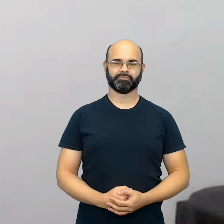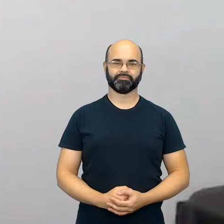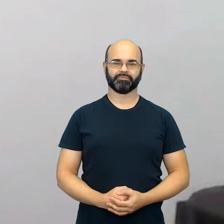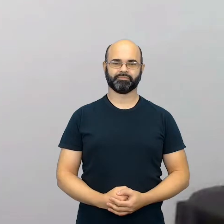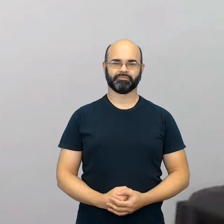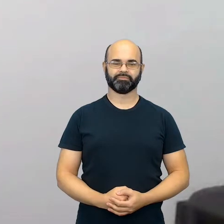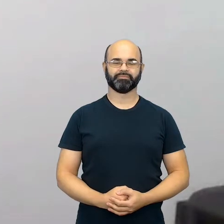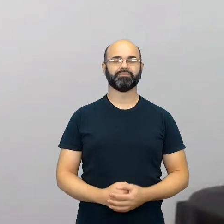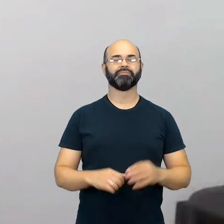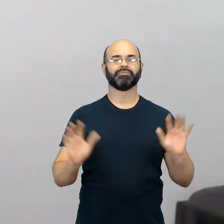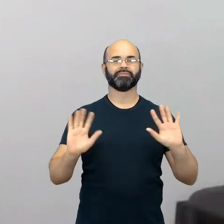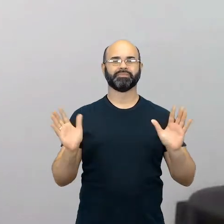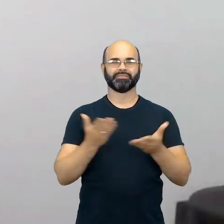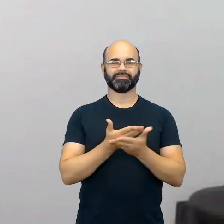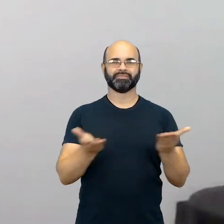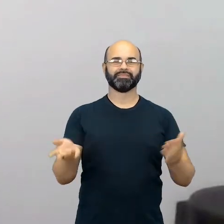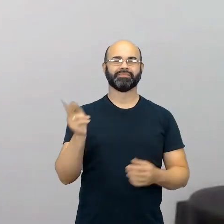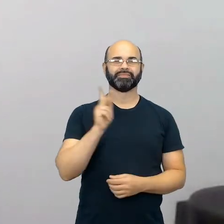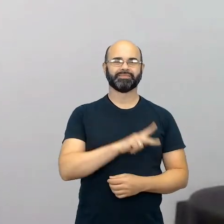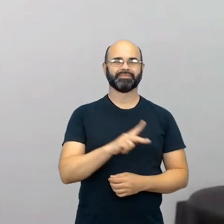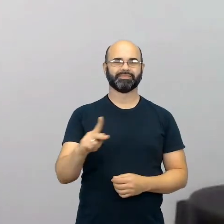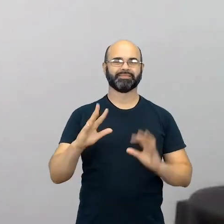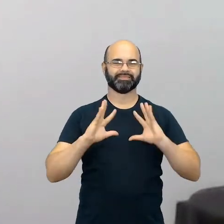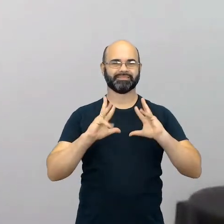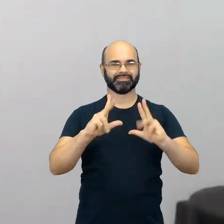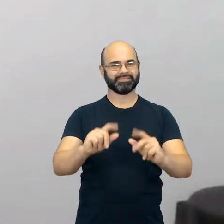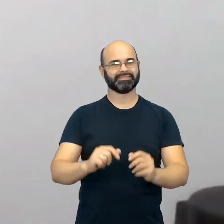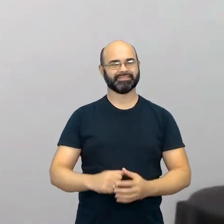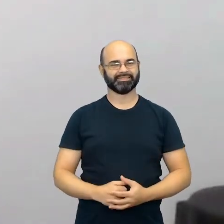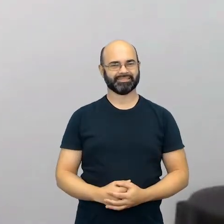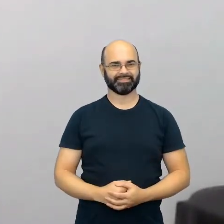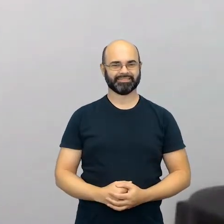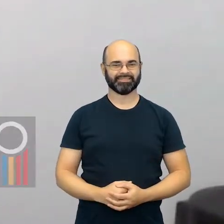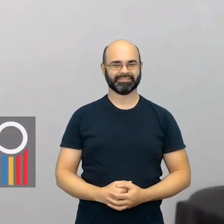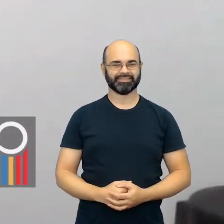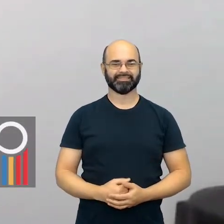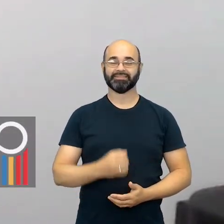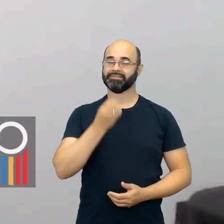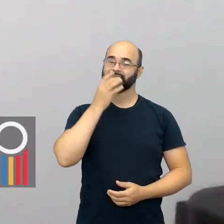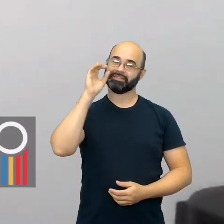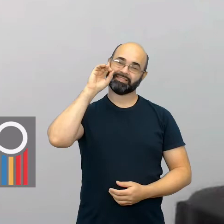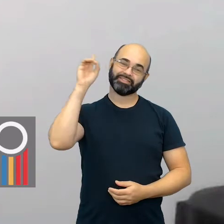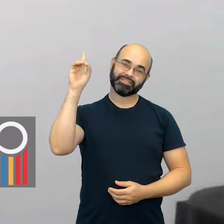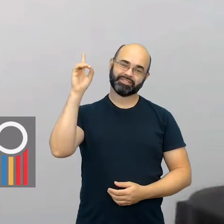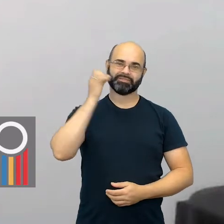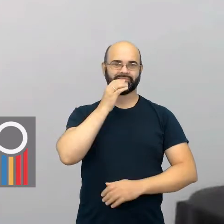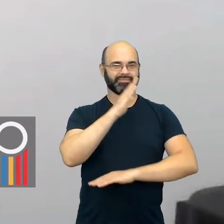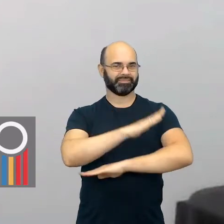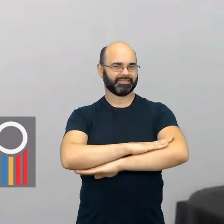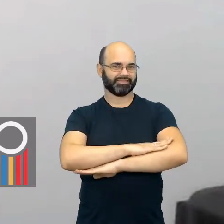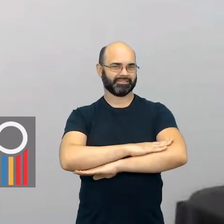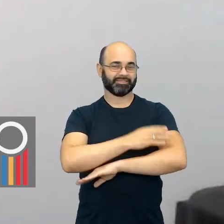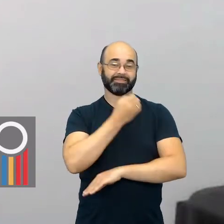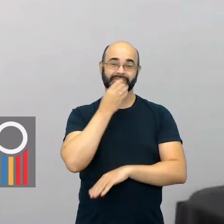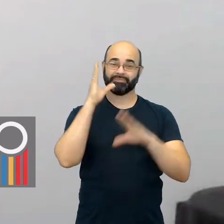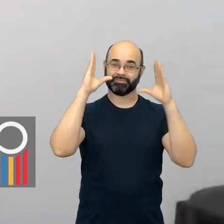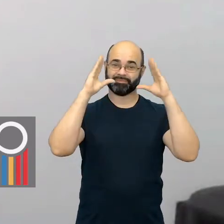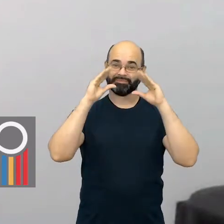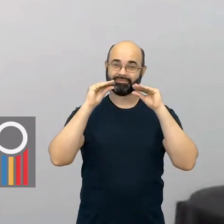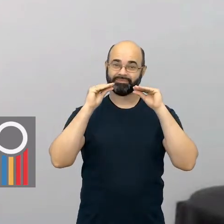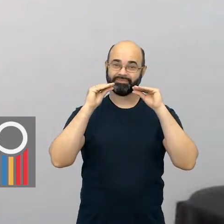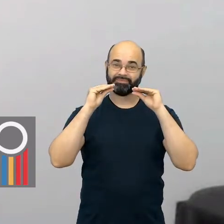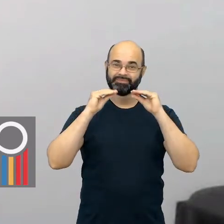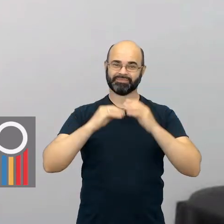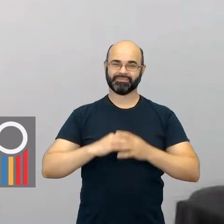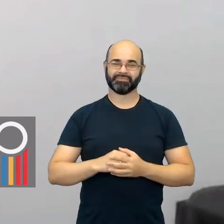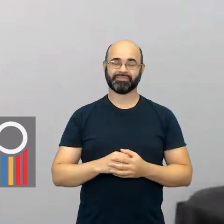Olá, professores e professoras, bom dia, boa tarde, boa noite, não sei em